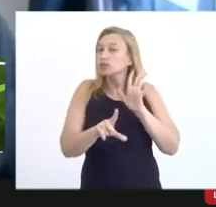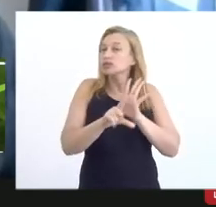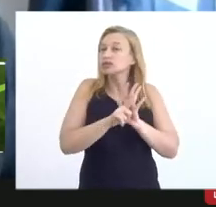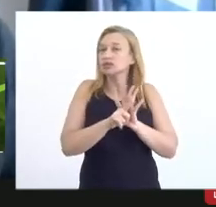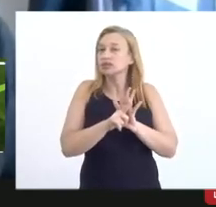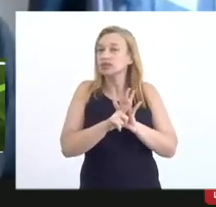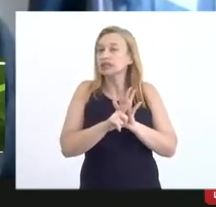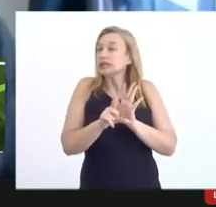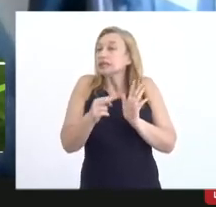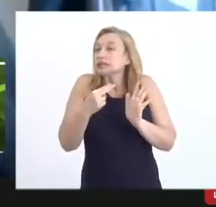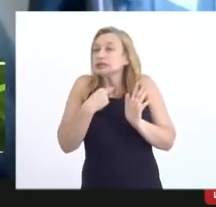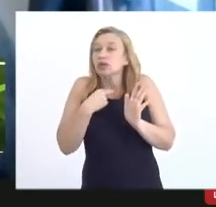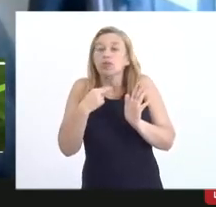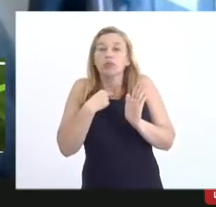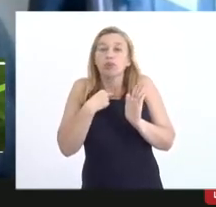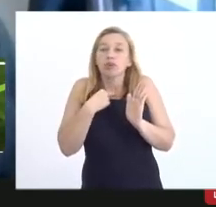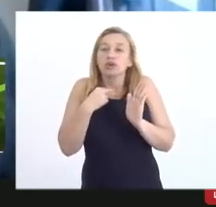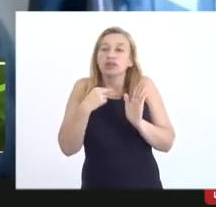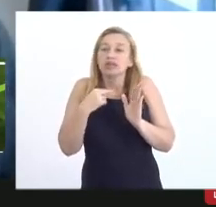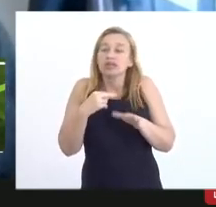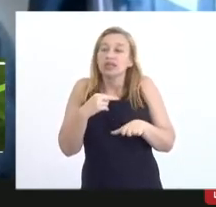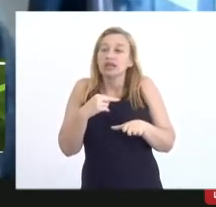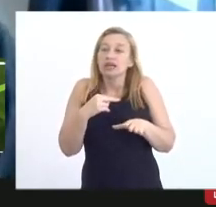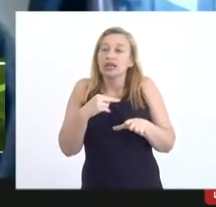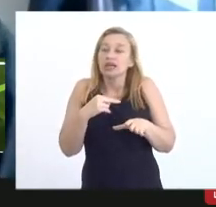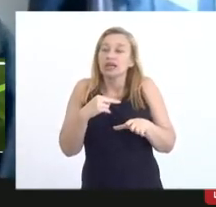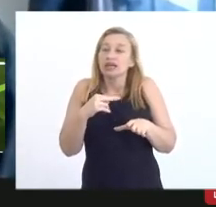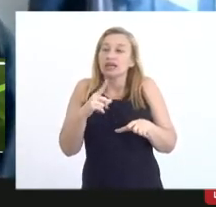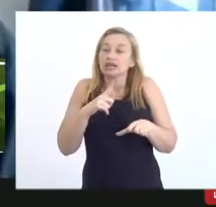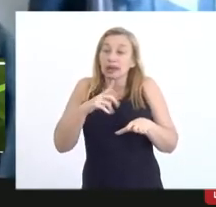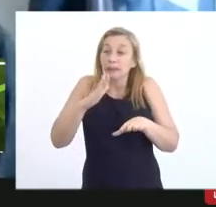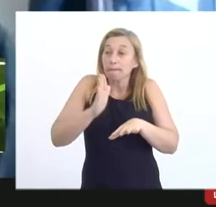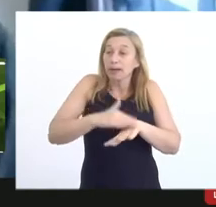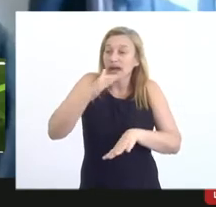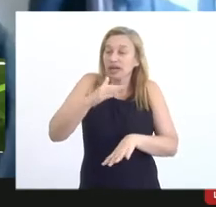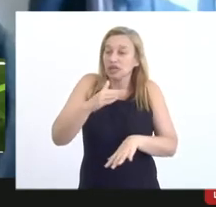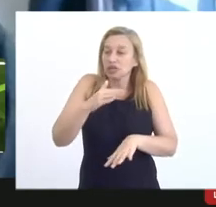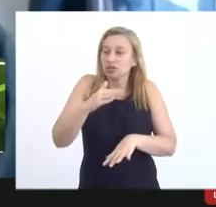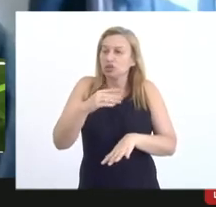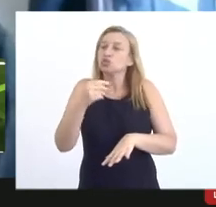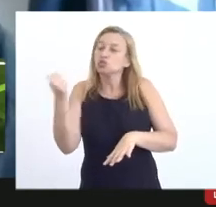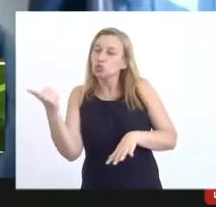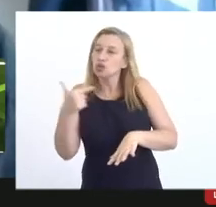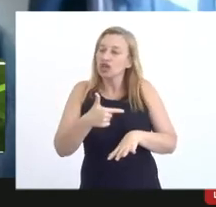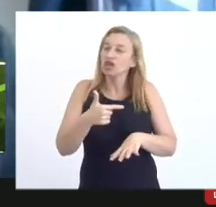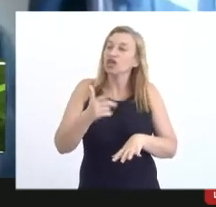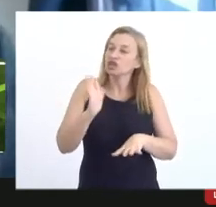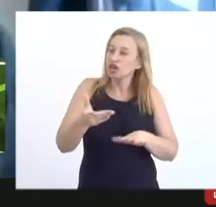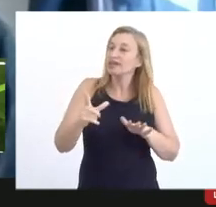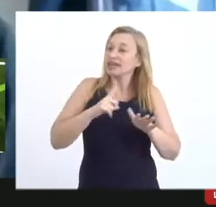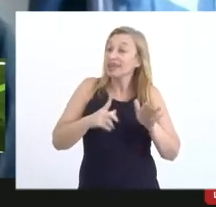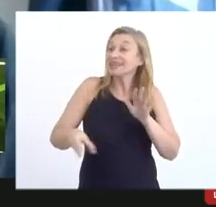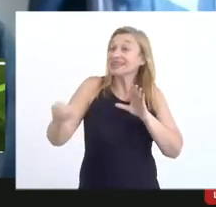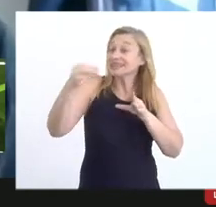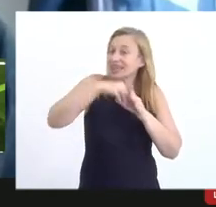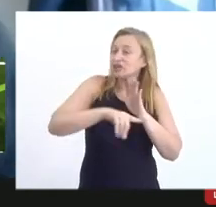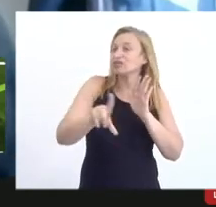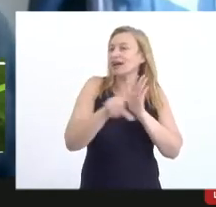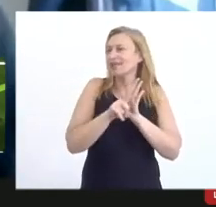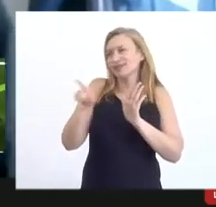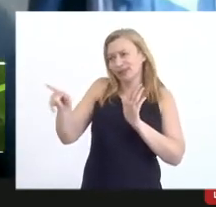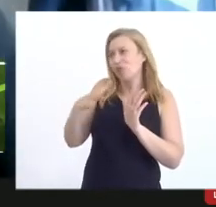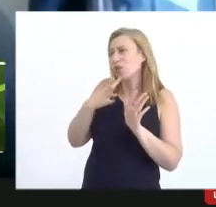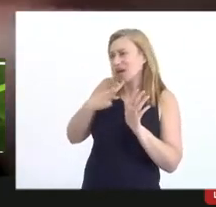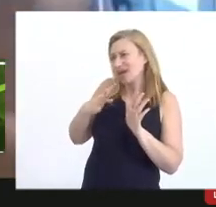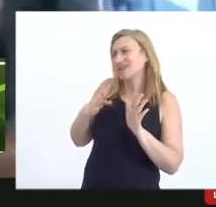não pode acrescentar nada que não esteja previsto numa lei você conhece bem isso porque acompanha